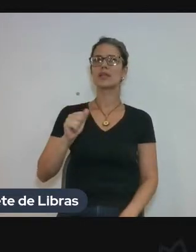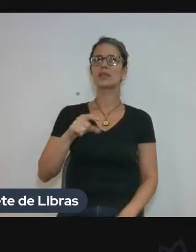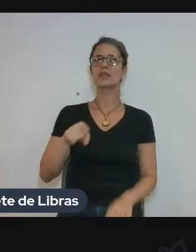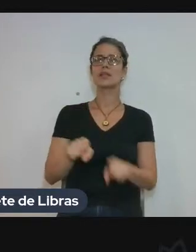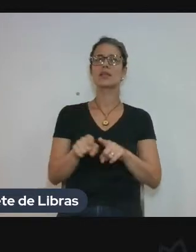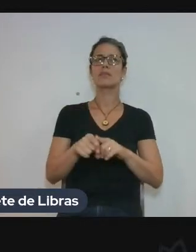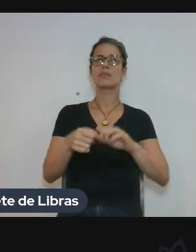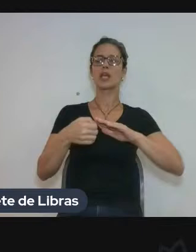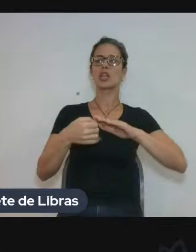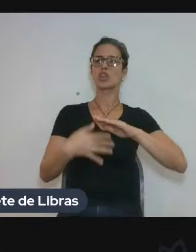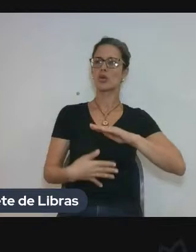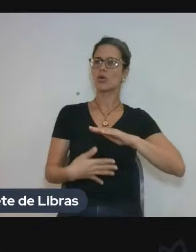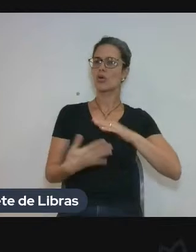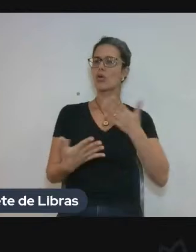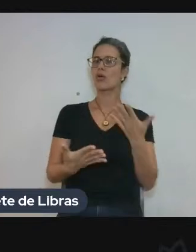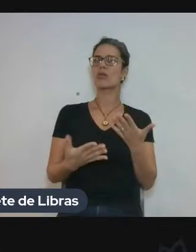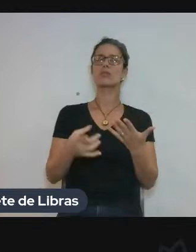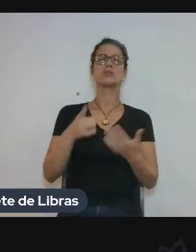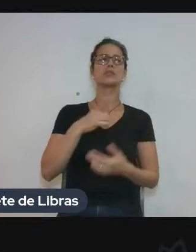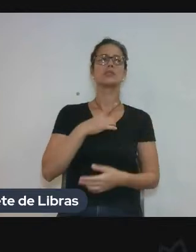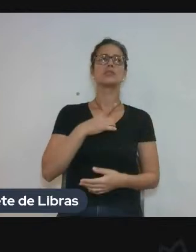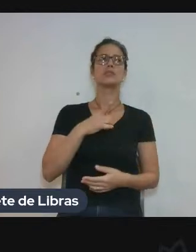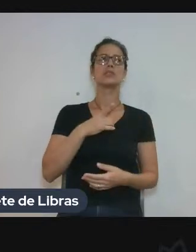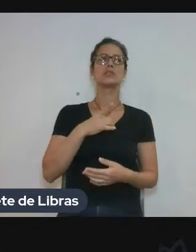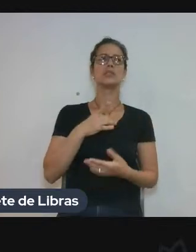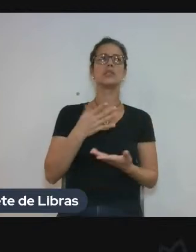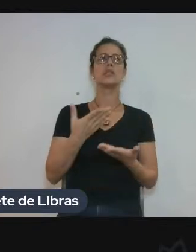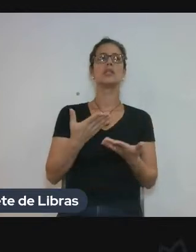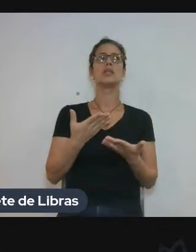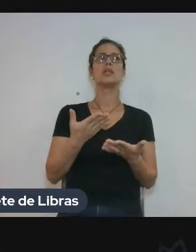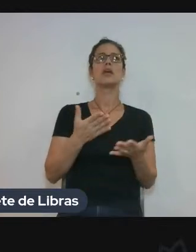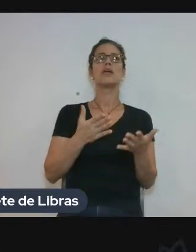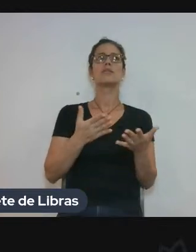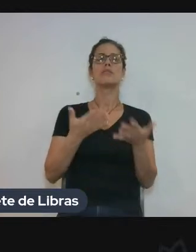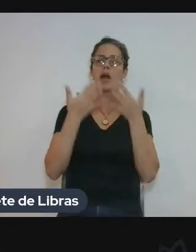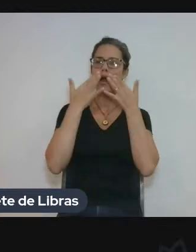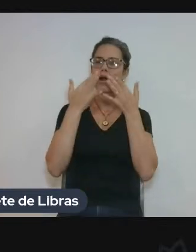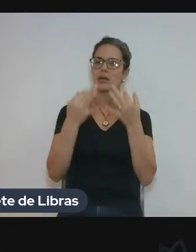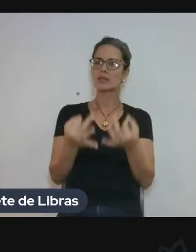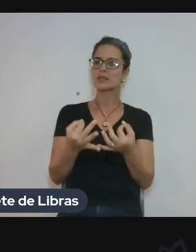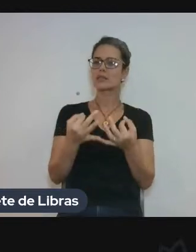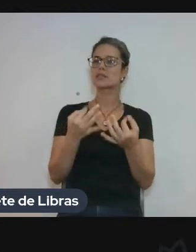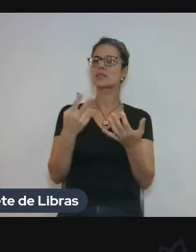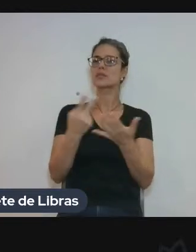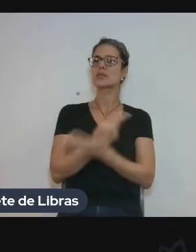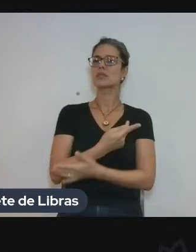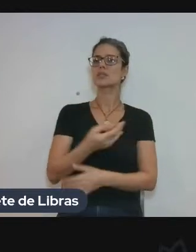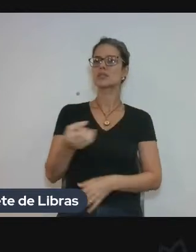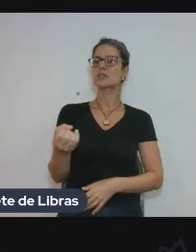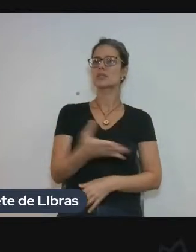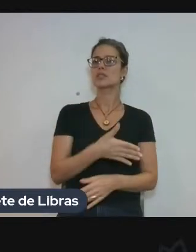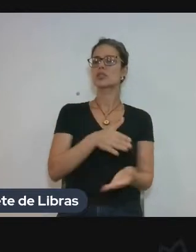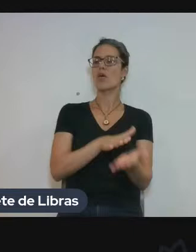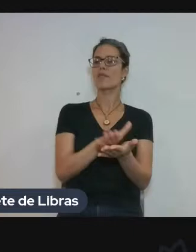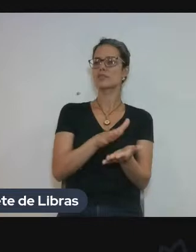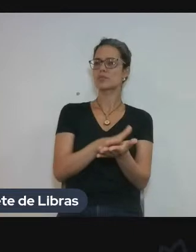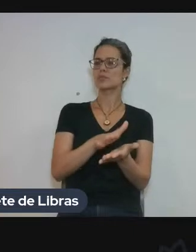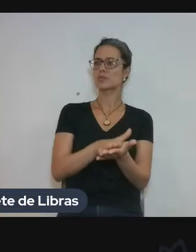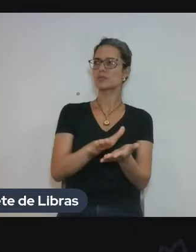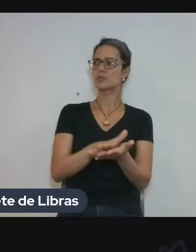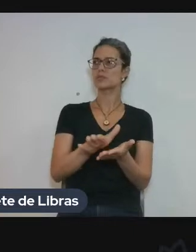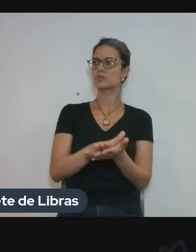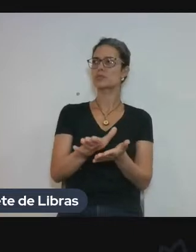esse mesmo cuidado que parece ter havido nessas novas edições, né? Nessas edições